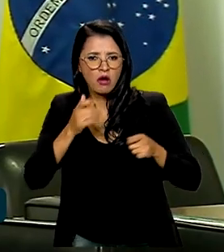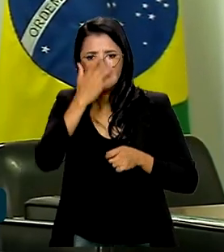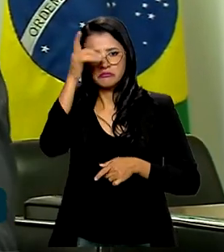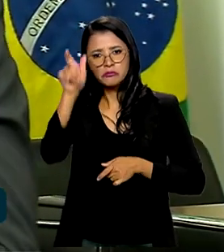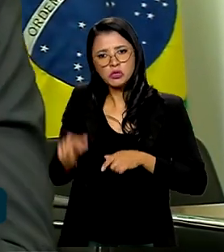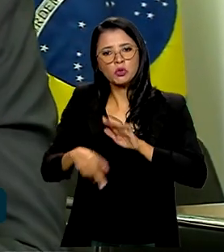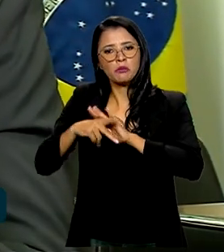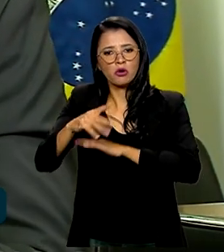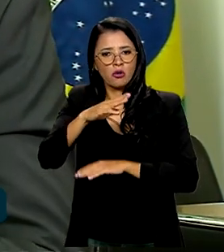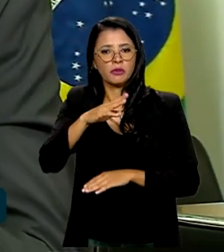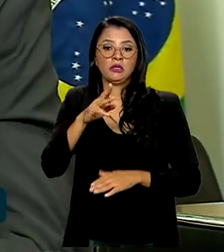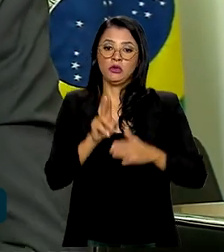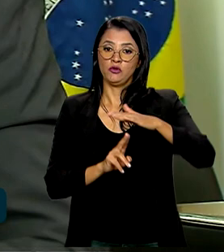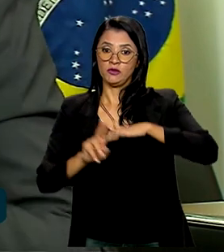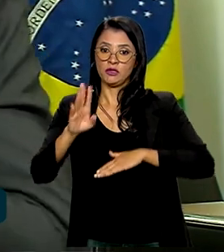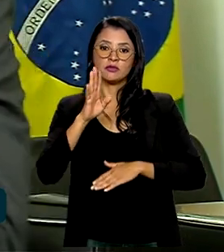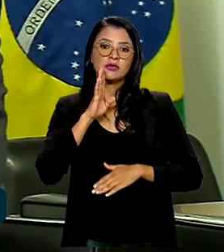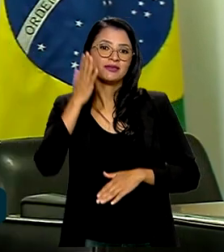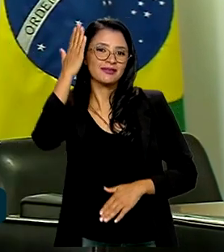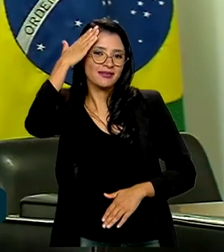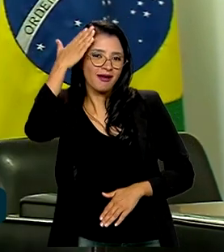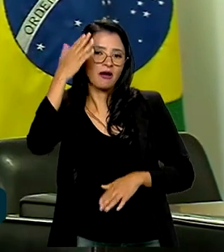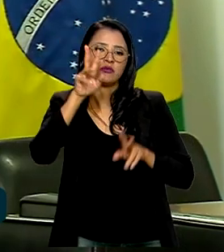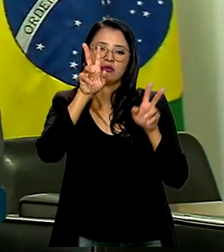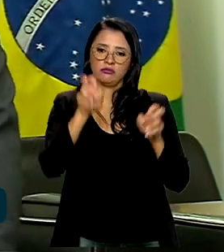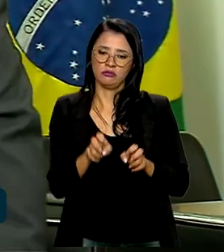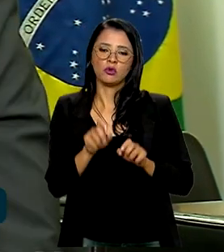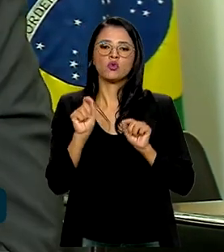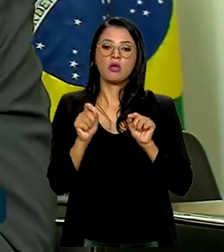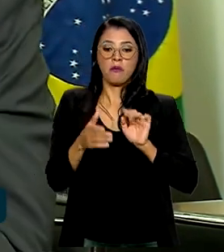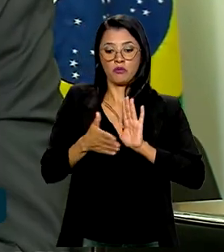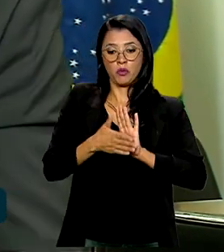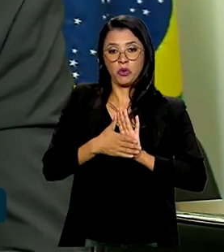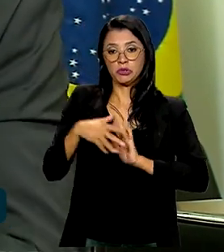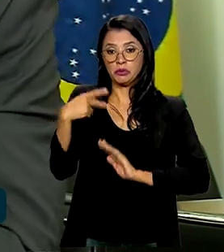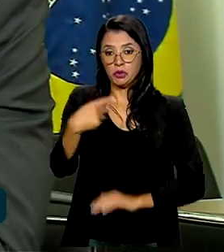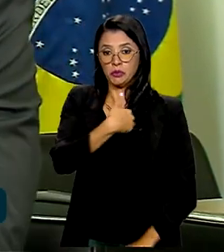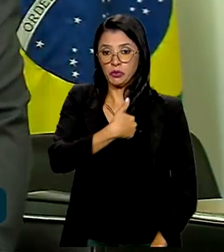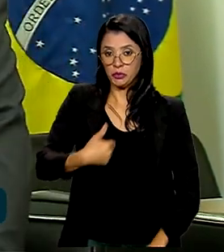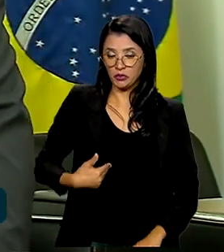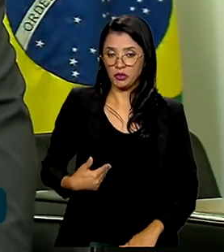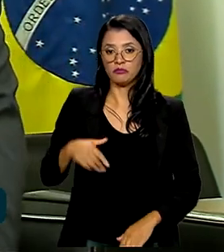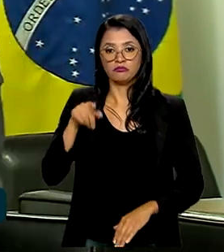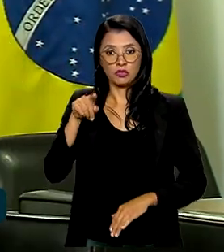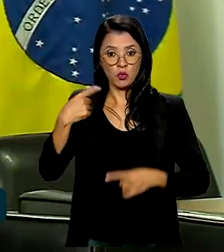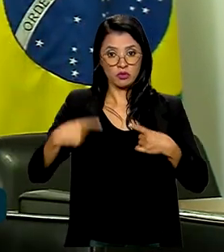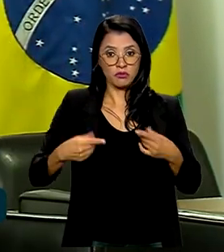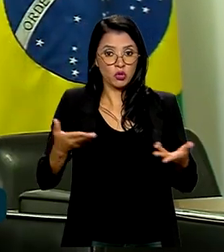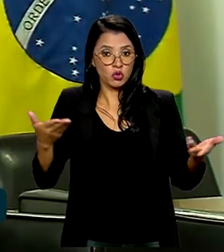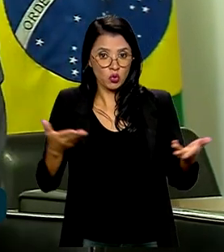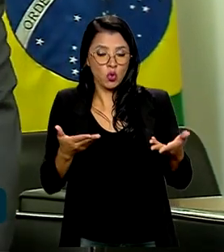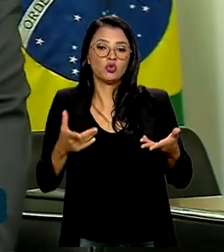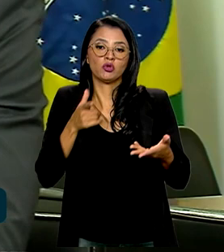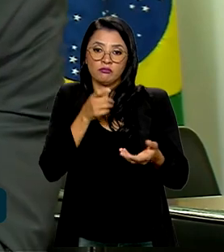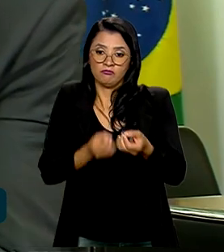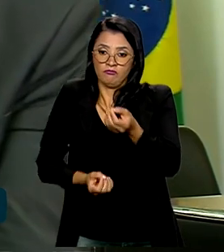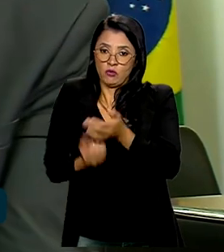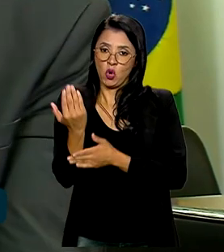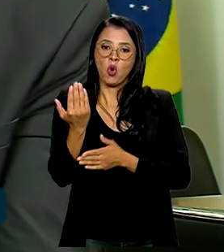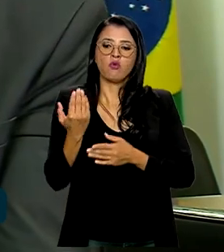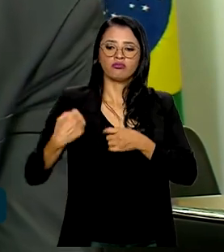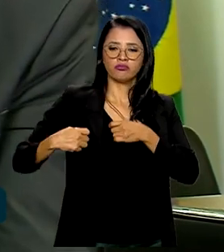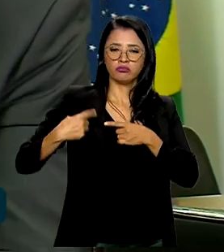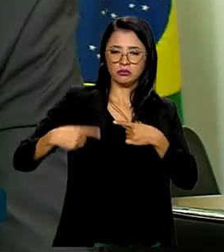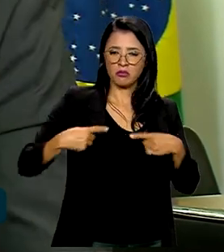universidades que conhecem do tema, a proposta do governo. Então, saiu do debate de hoje, uma proposta ajustada, já